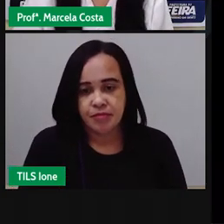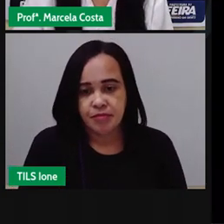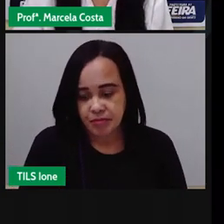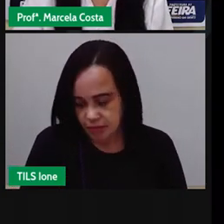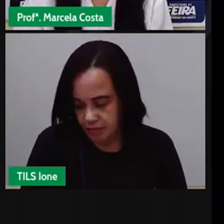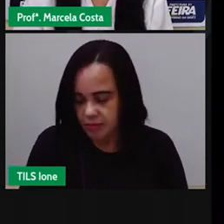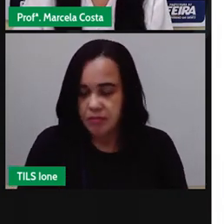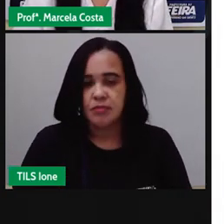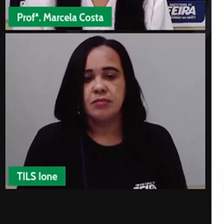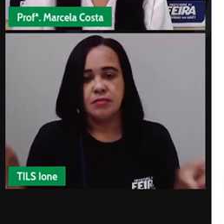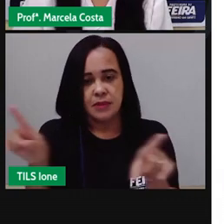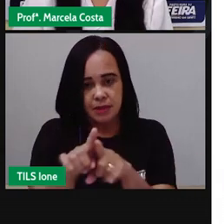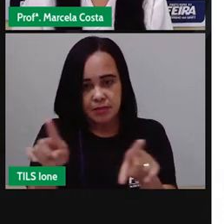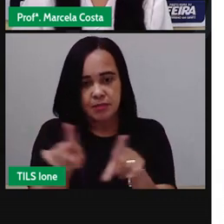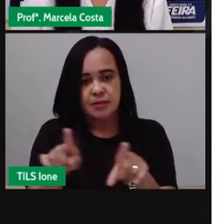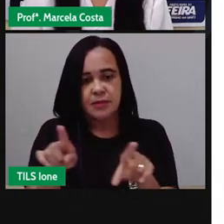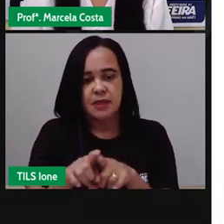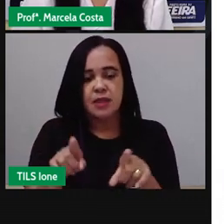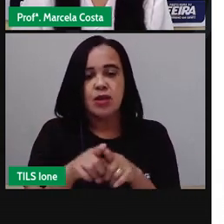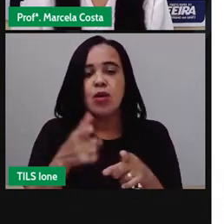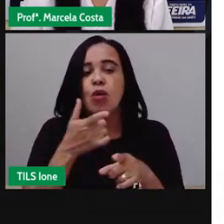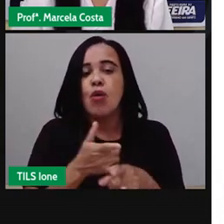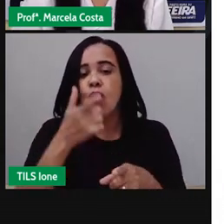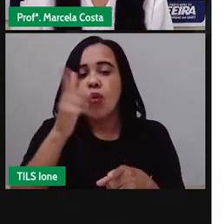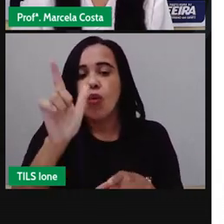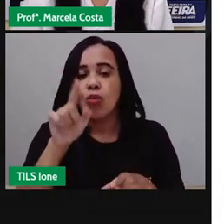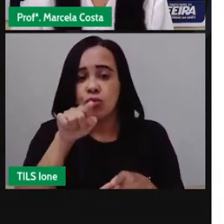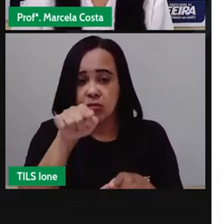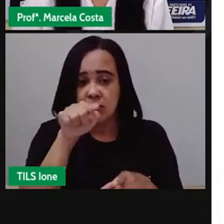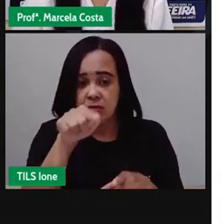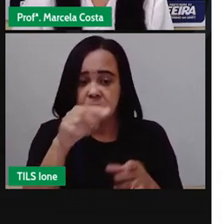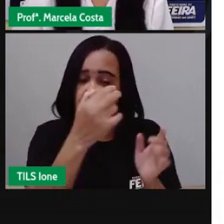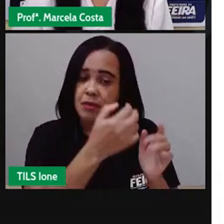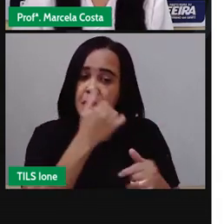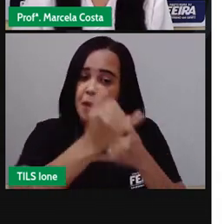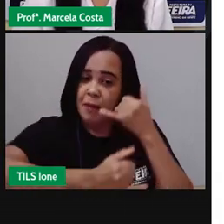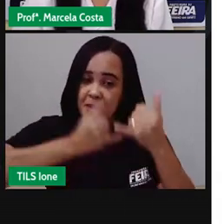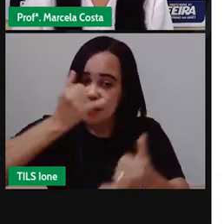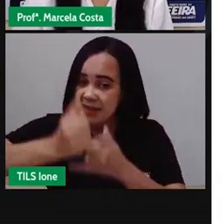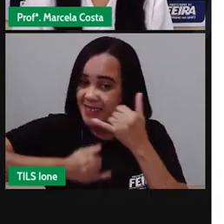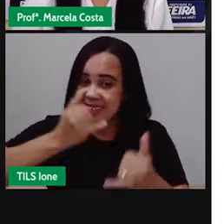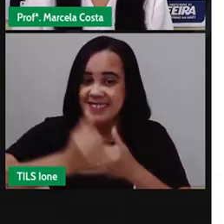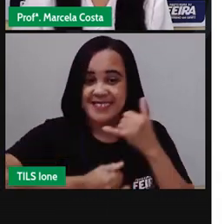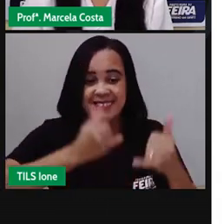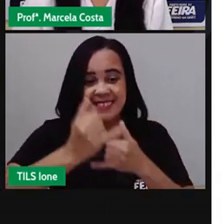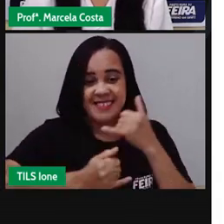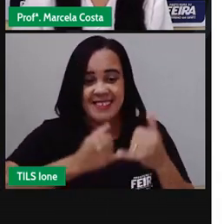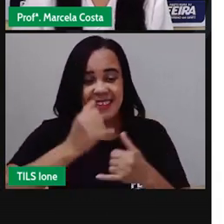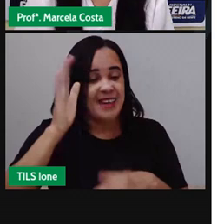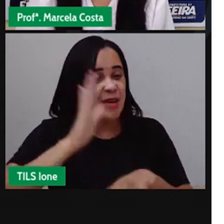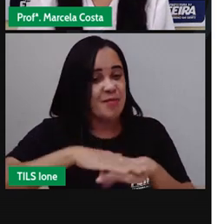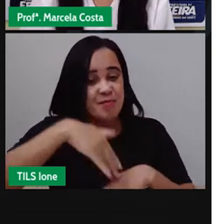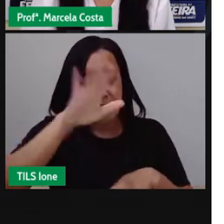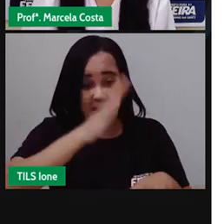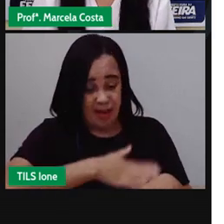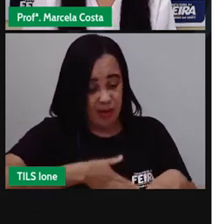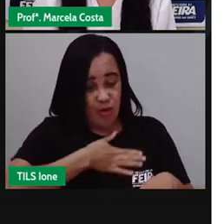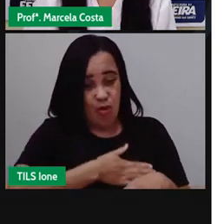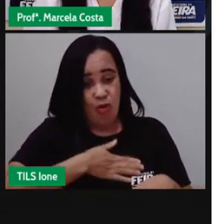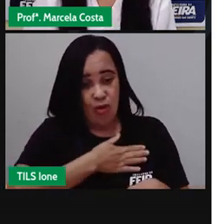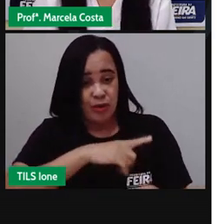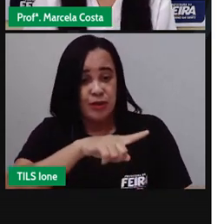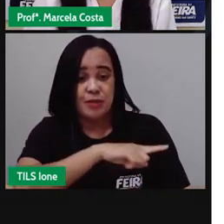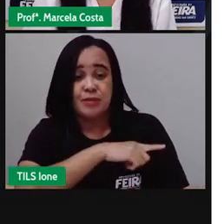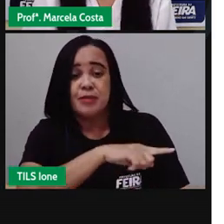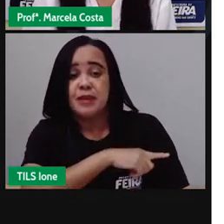aqui que a gente mostra para vocês brinquedos preferidos do primeiro ano que é aqui o título desse gráfico